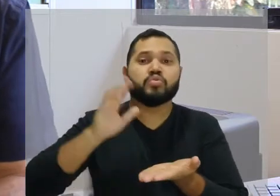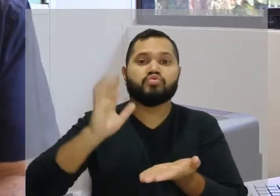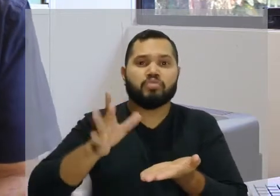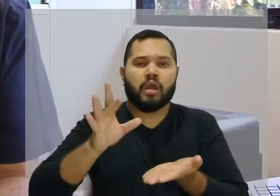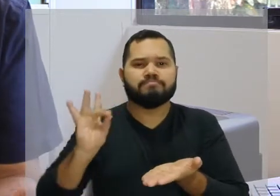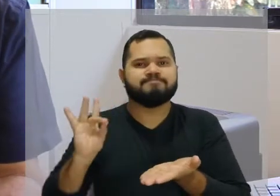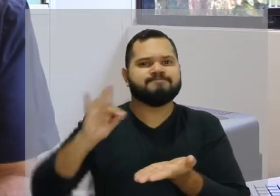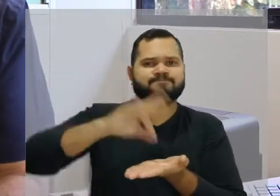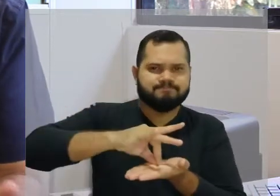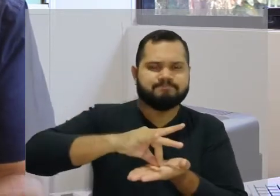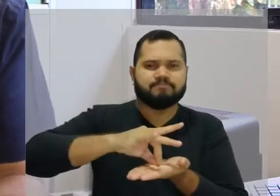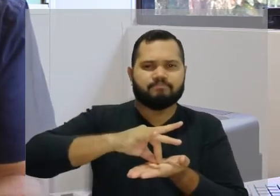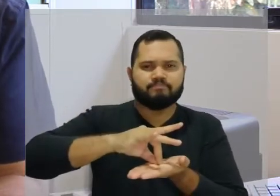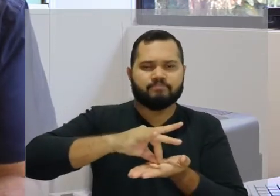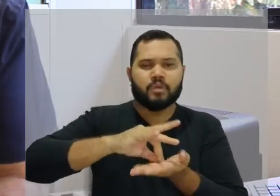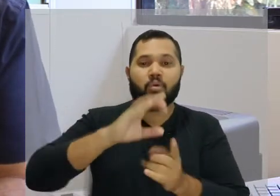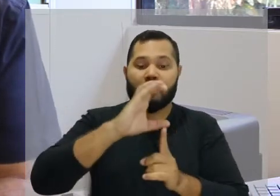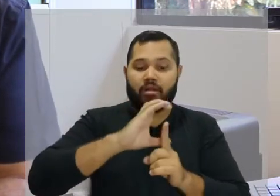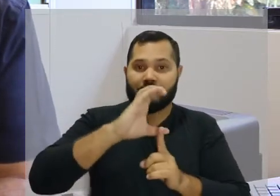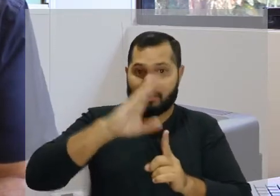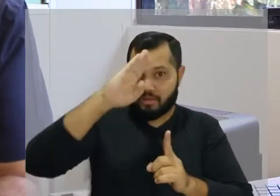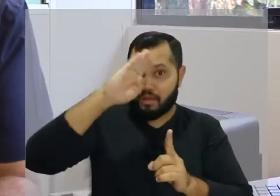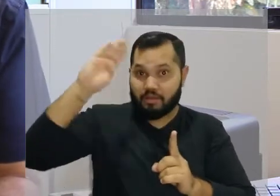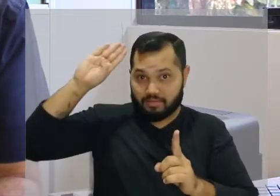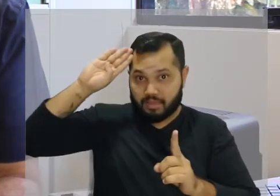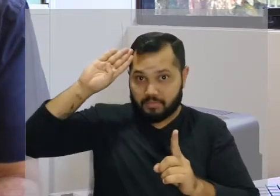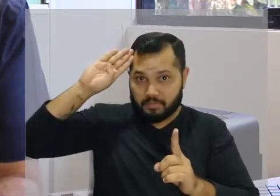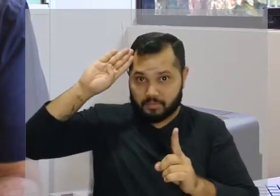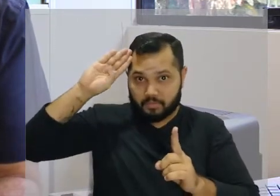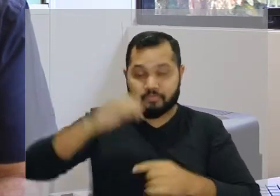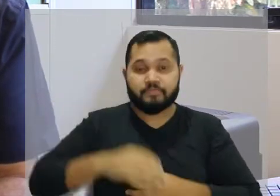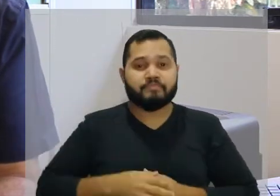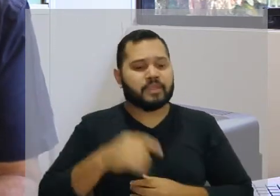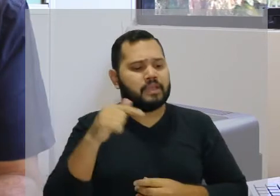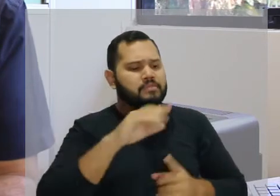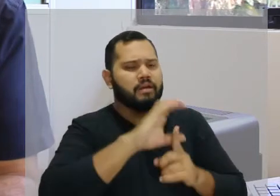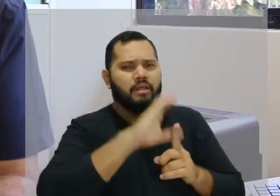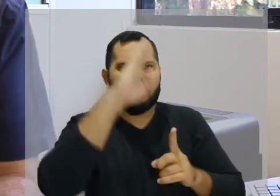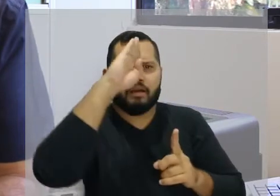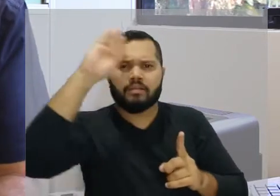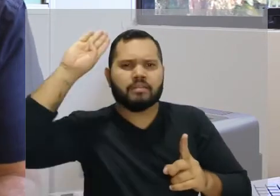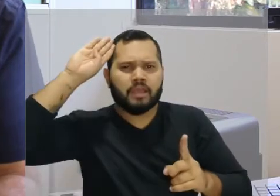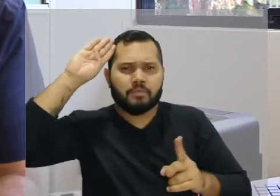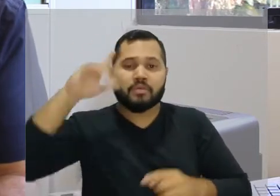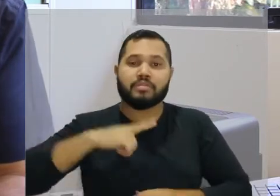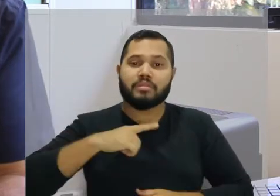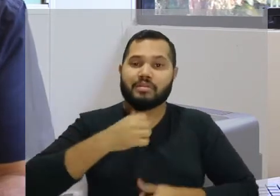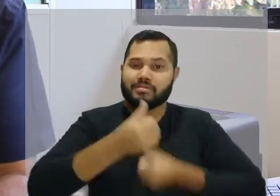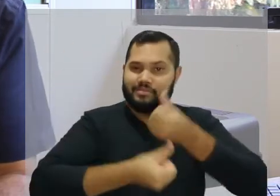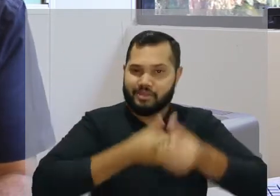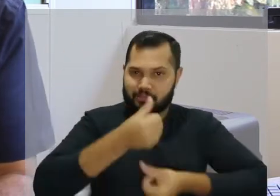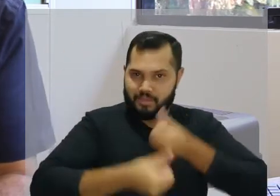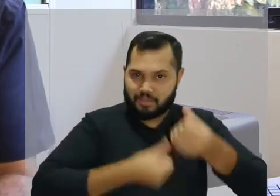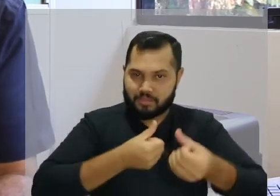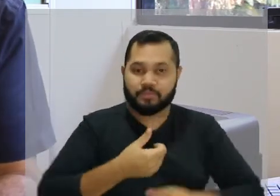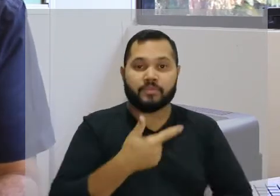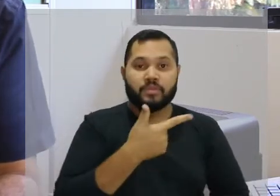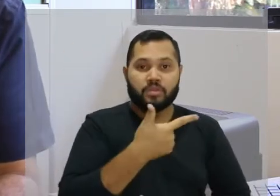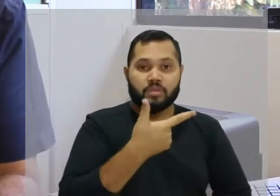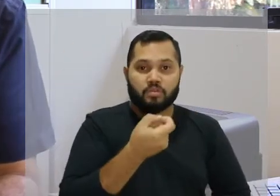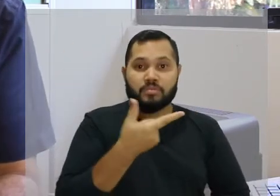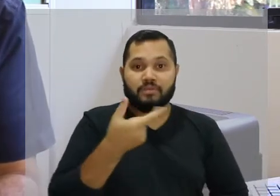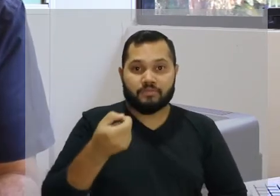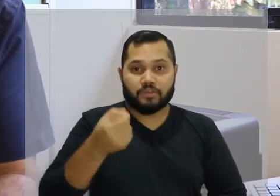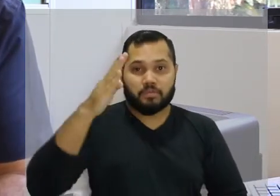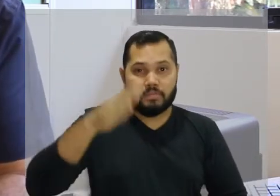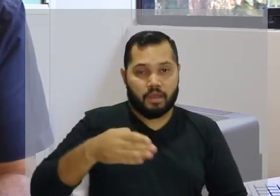tomou a decisão de regulamentação do calendário acadêmico. O calendário acadêmico que envolve o semestre